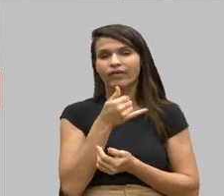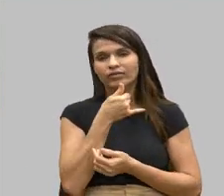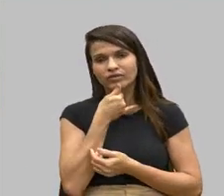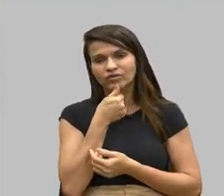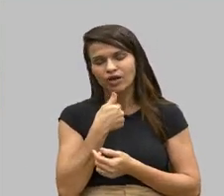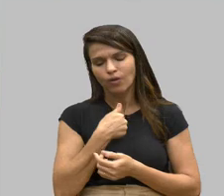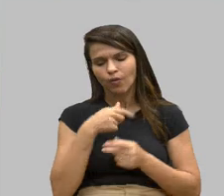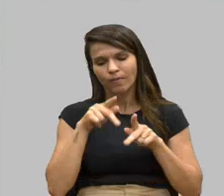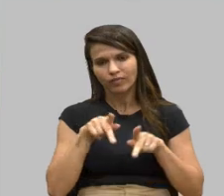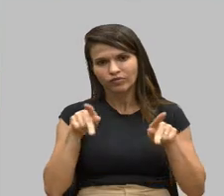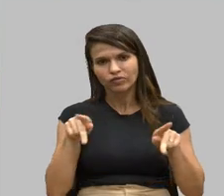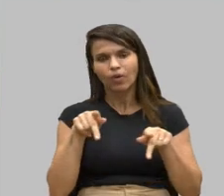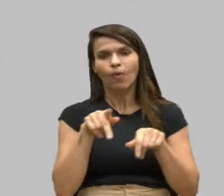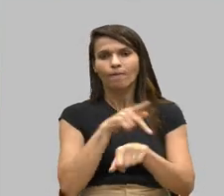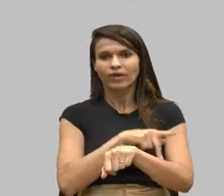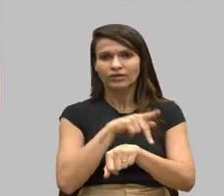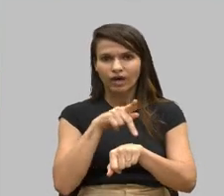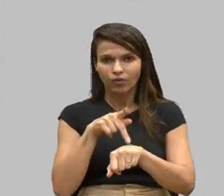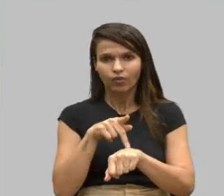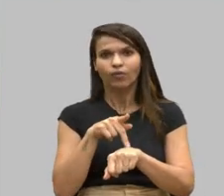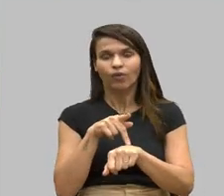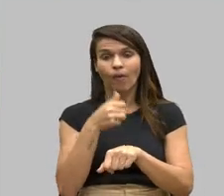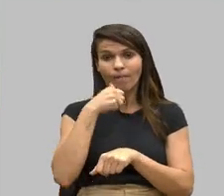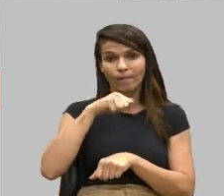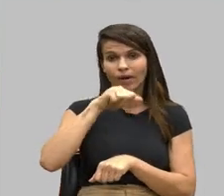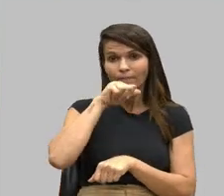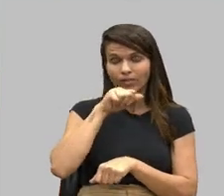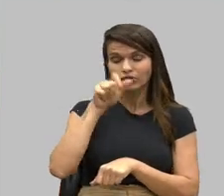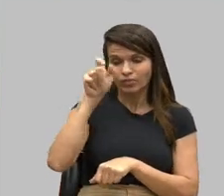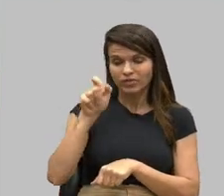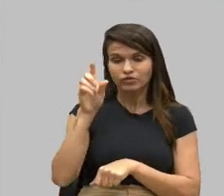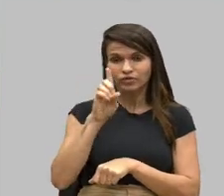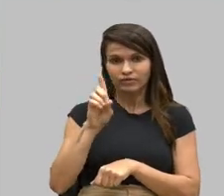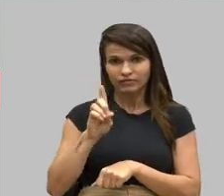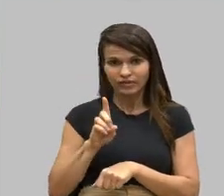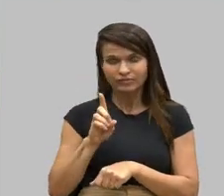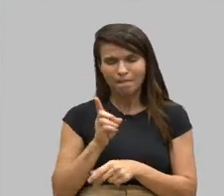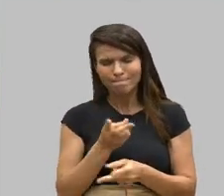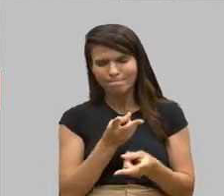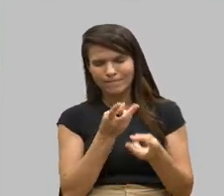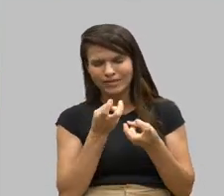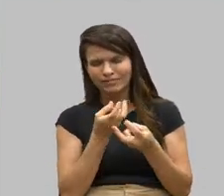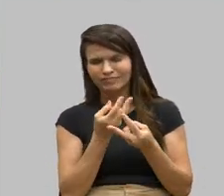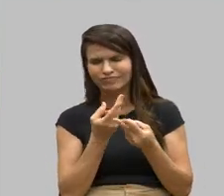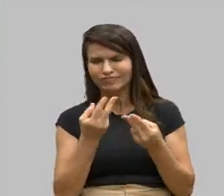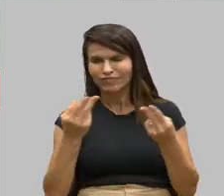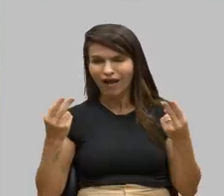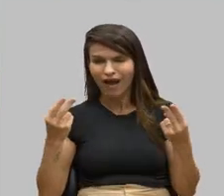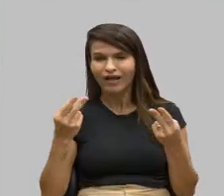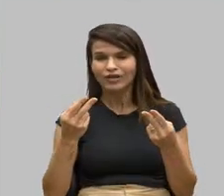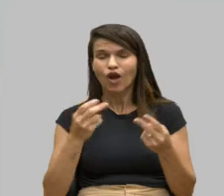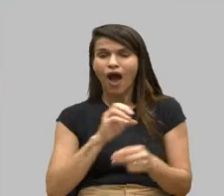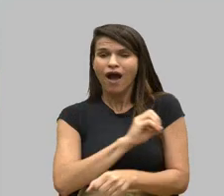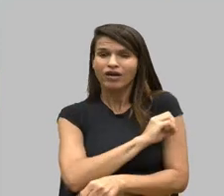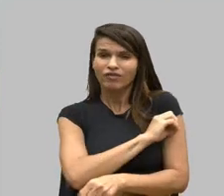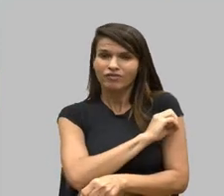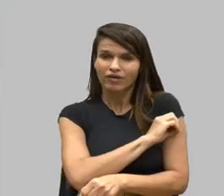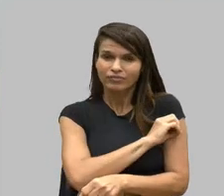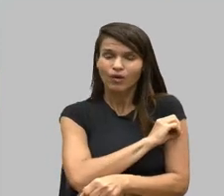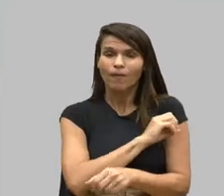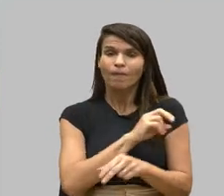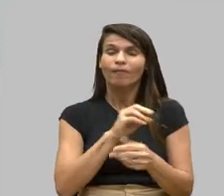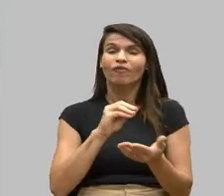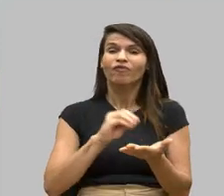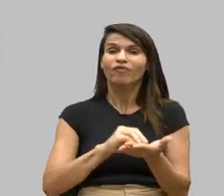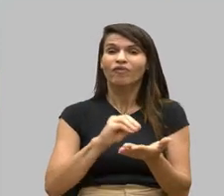professora, como pedagoga, como mãe de pessoas com deficiente, ver tanto o analfabetismo por falta de